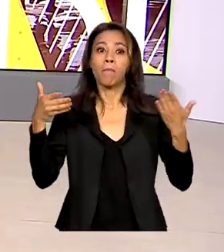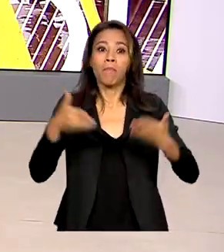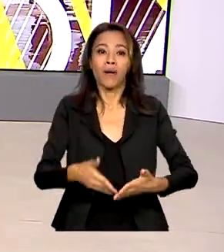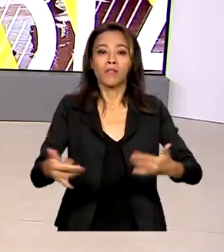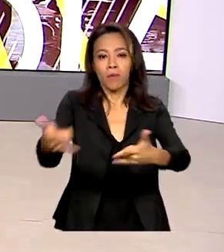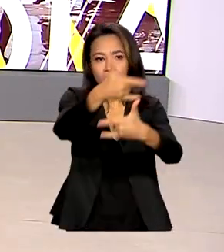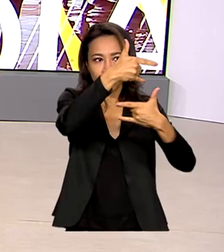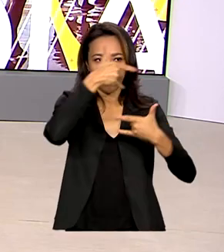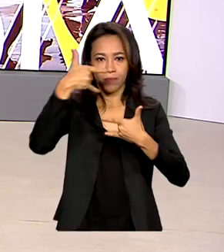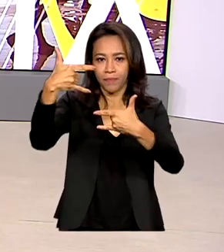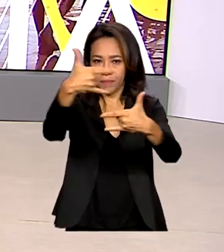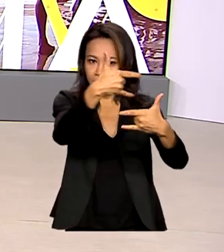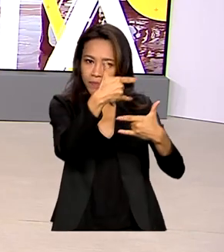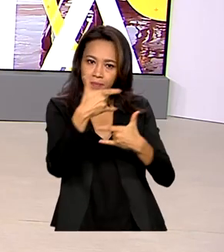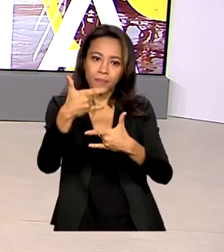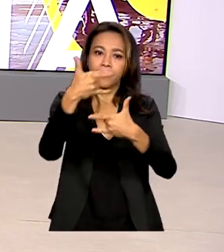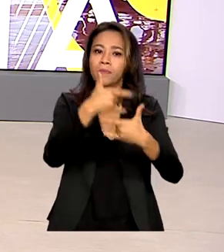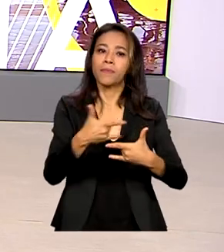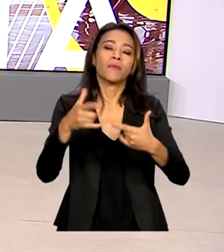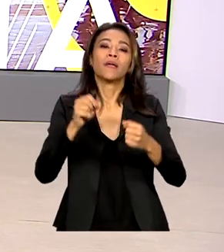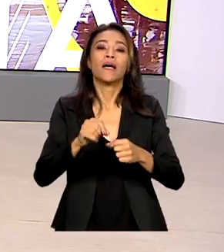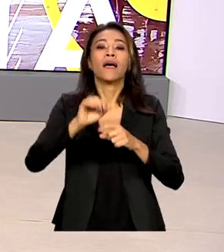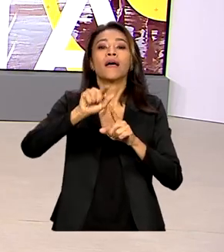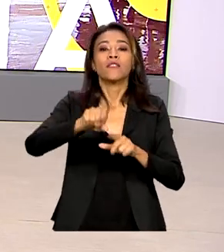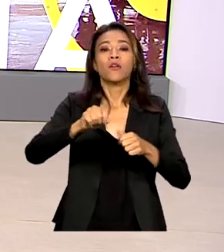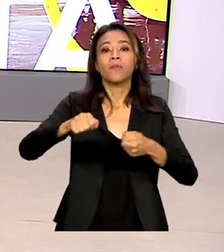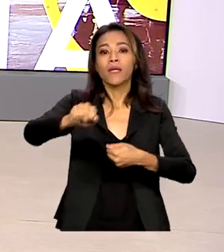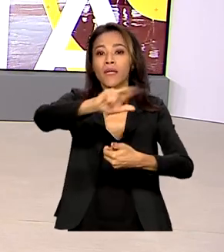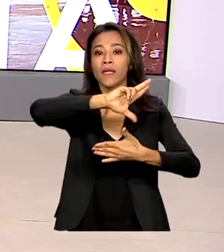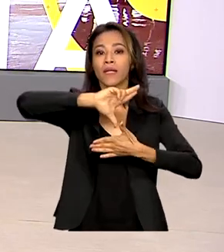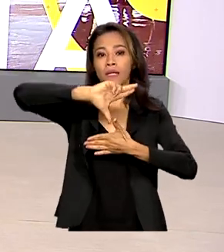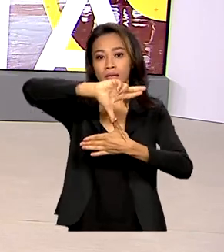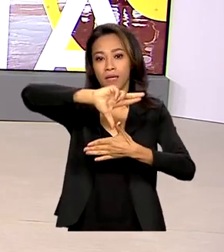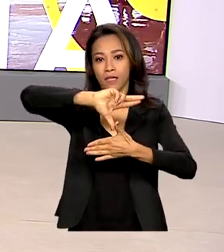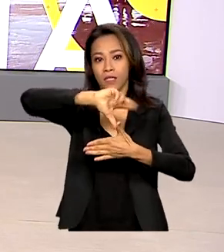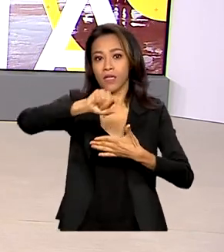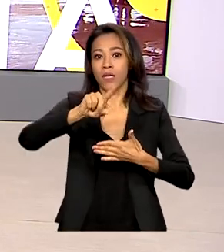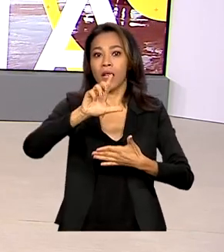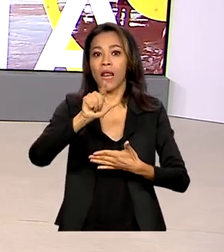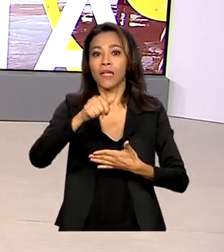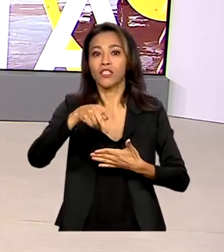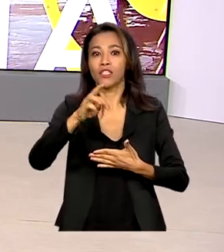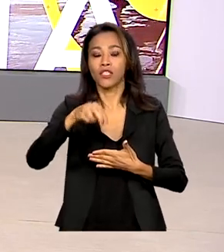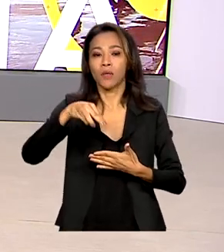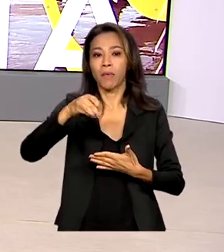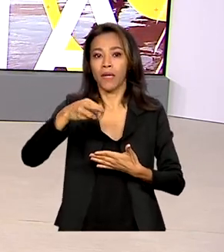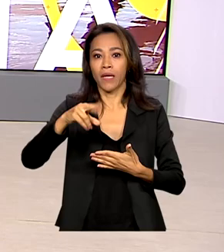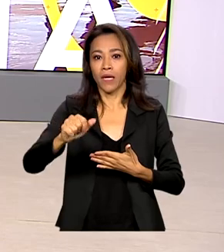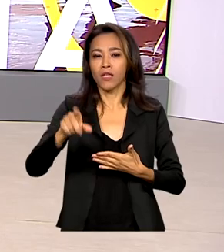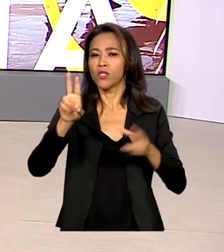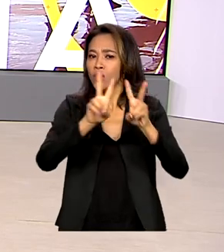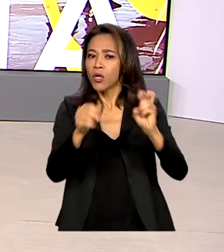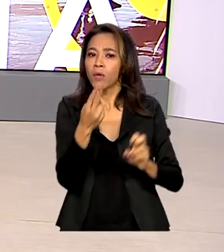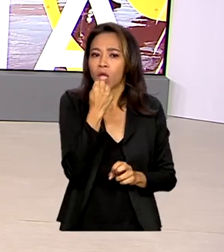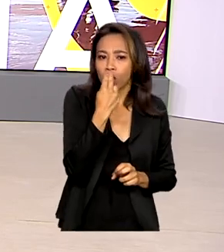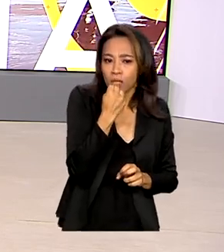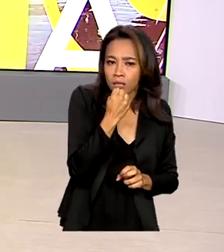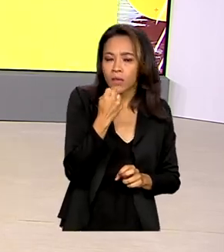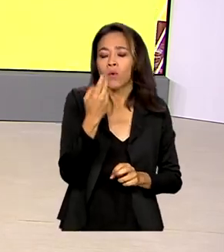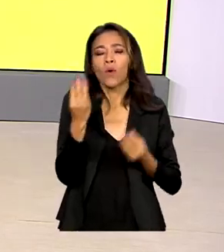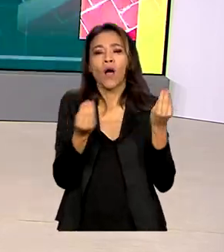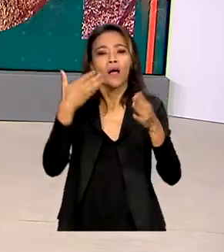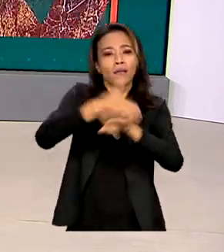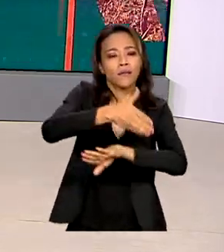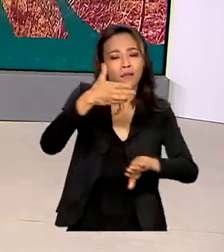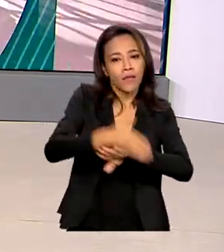Cúpula Latino-Americana pela Segurança Alimentar e Nutricional. A discussão foi em torno de soluções para o acesso a alimentos,